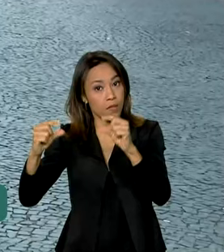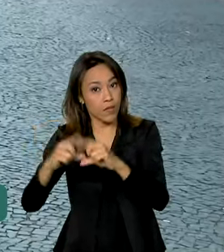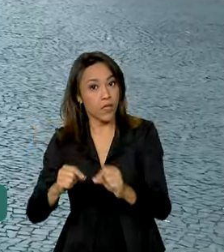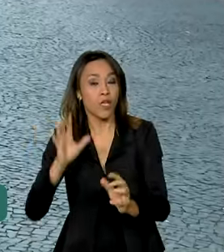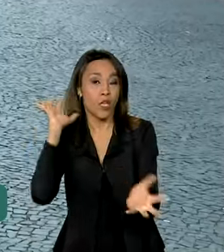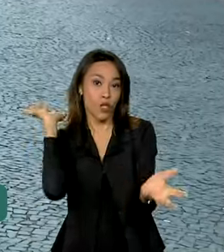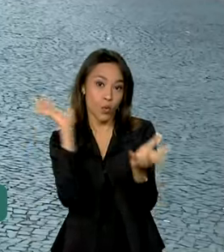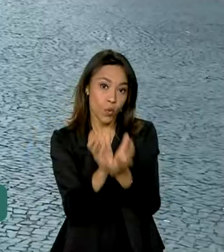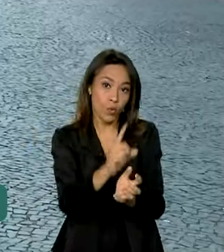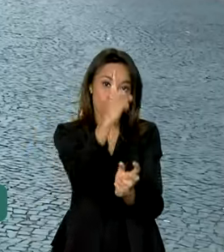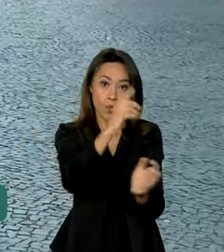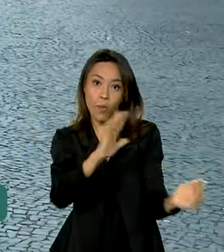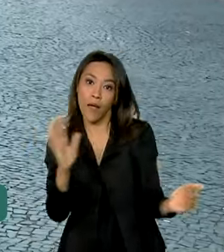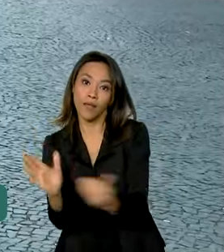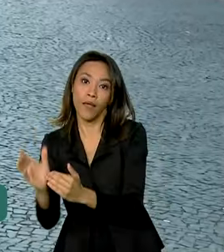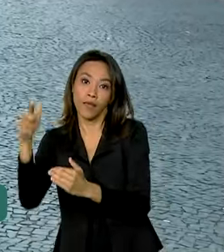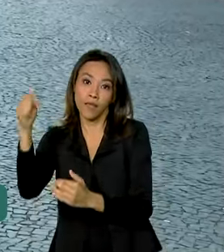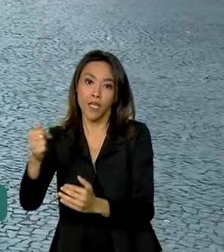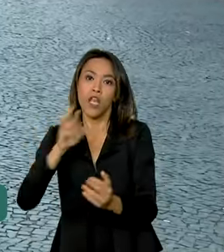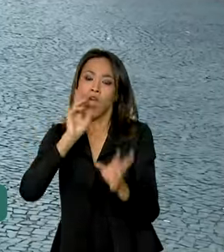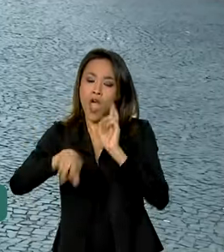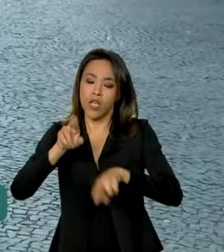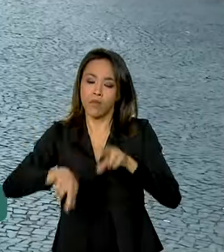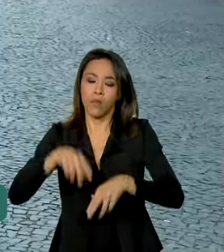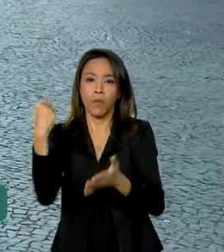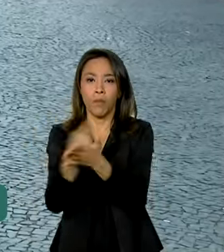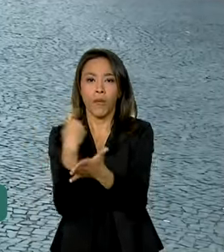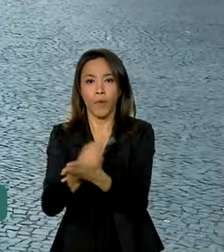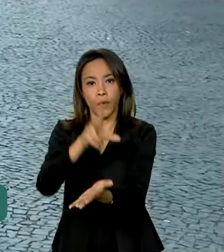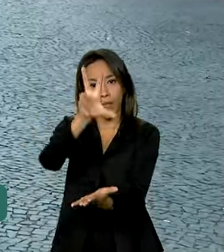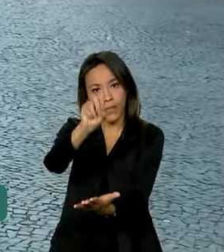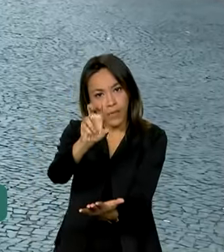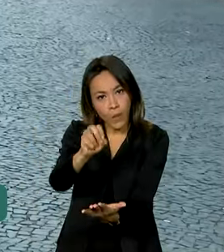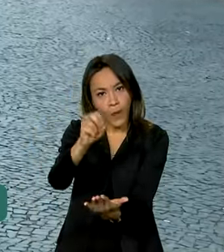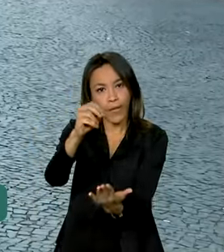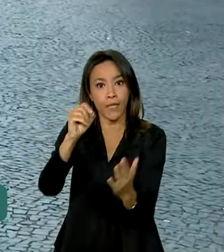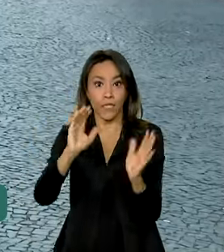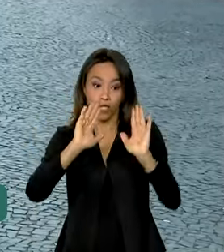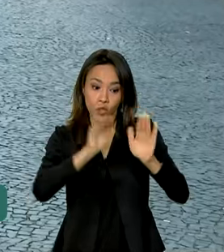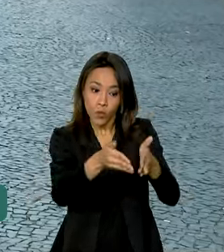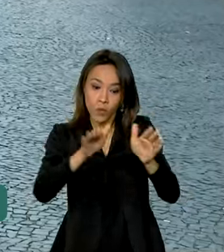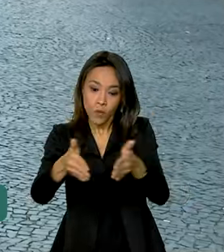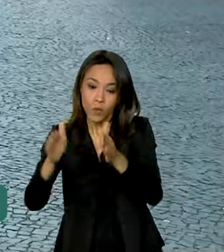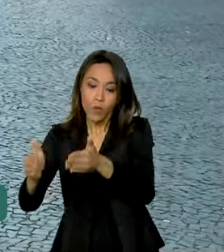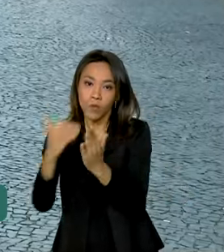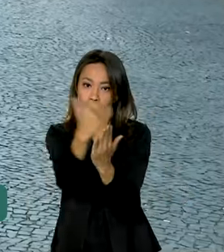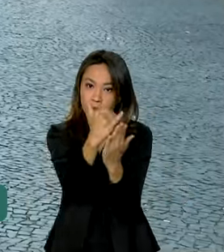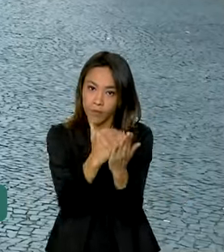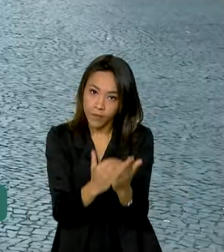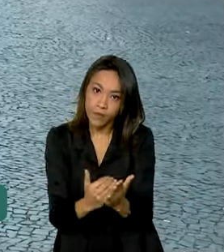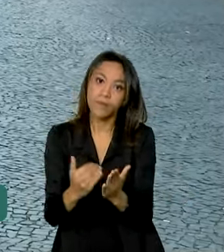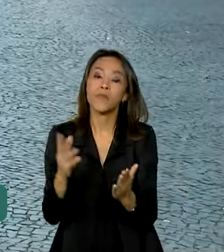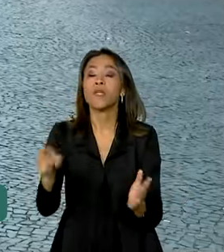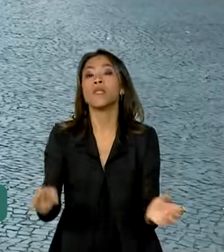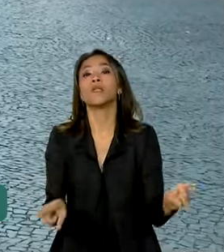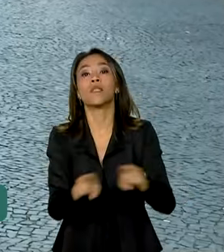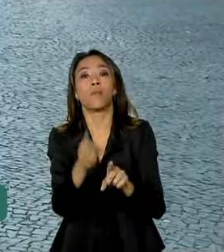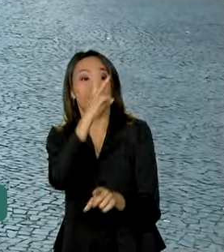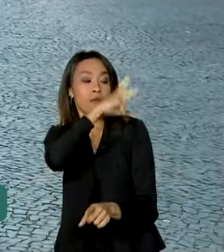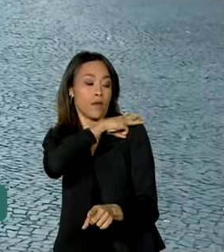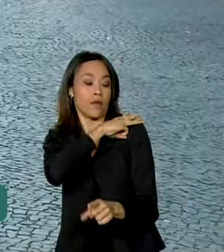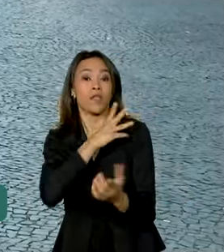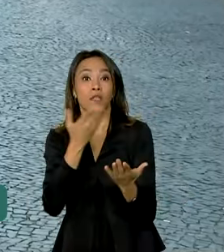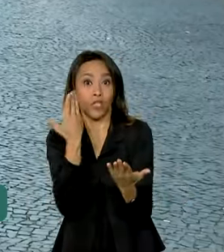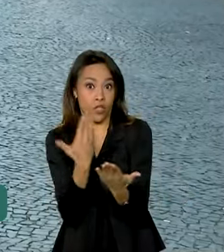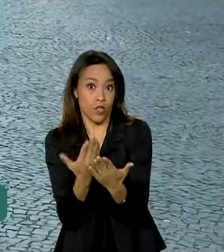blocos 1 a 7 vão responder a 50 questões de múltipla escolha de conhecimentos específicos. Os inscritos no bloco de nível médio farão mais